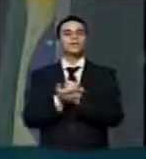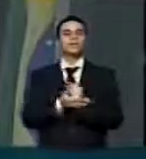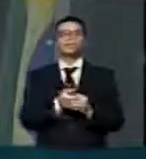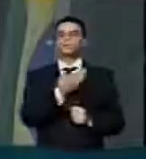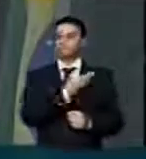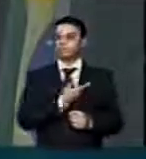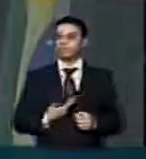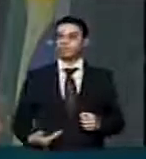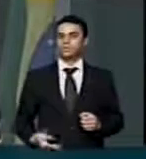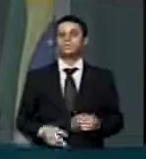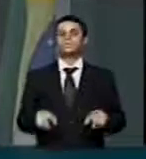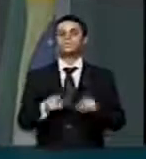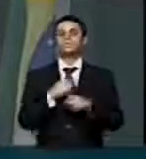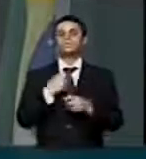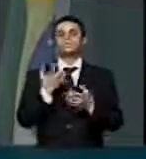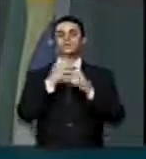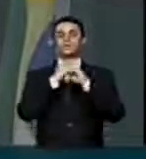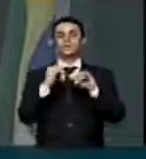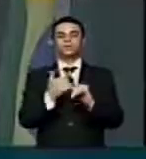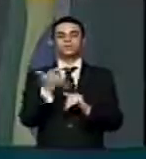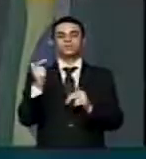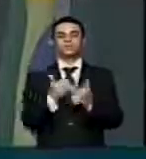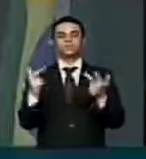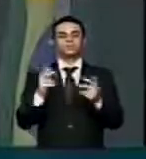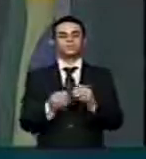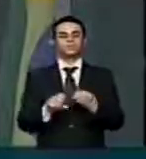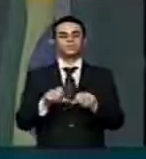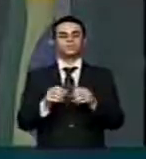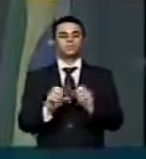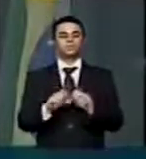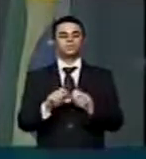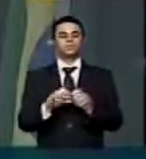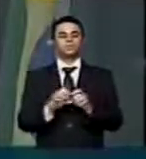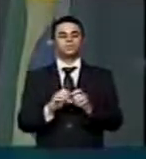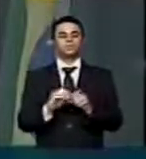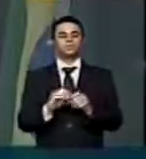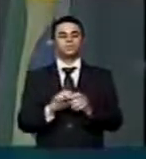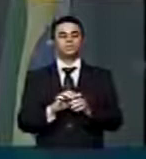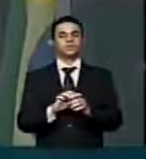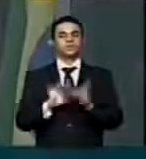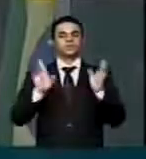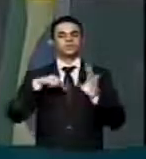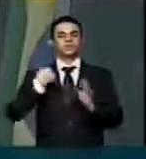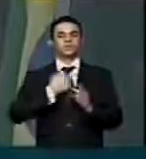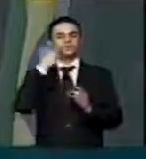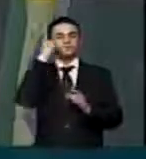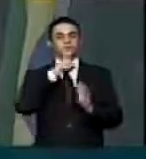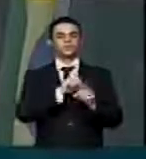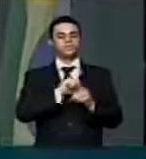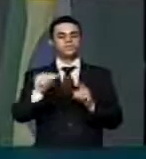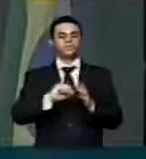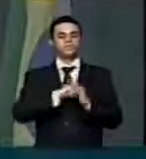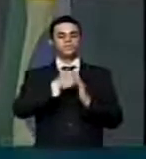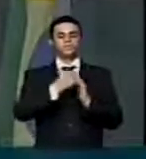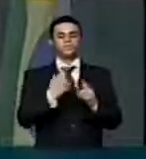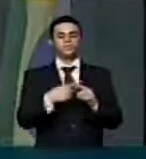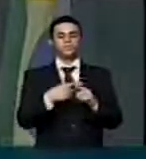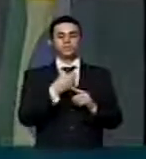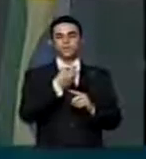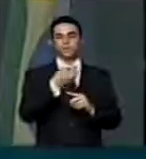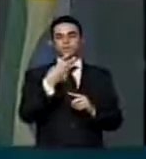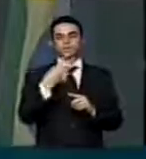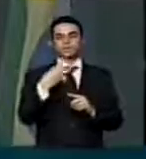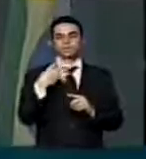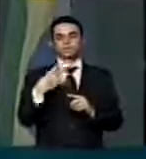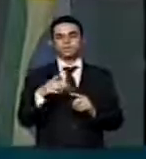possibilitou também, saímos da obstrução, é que na 634 havia